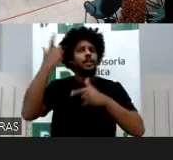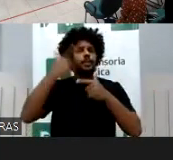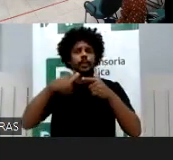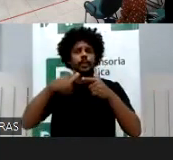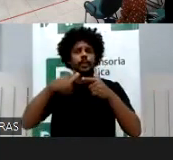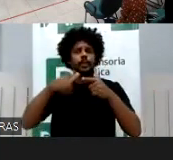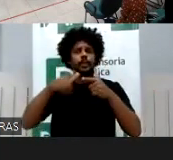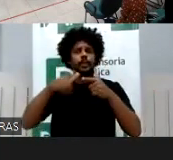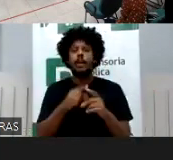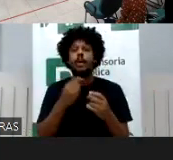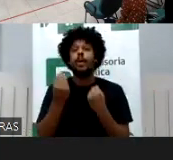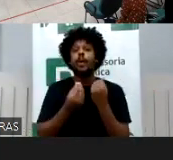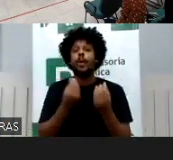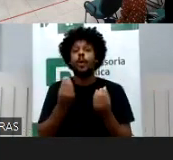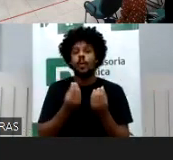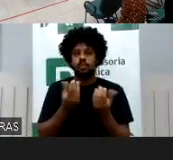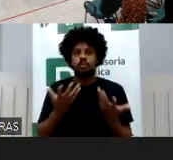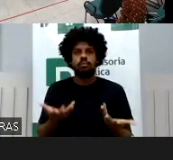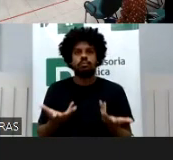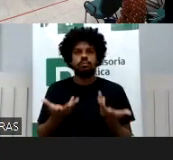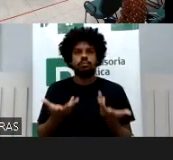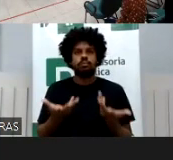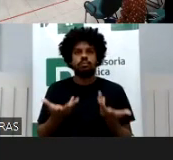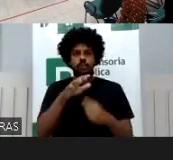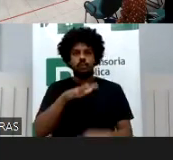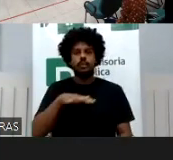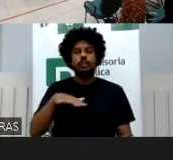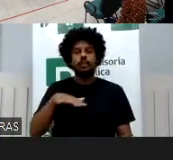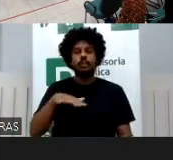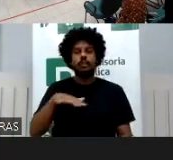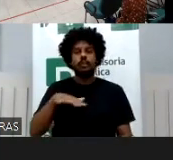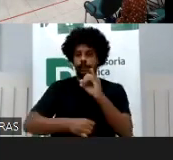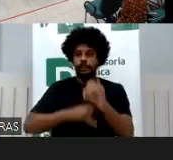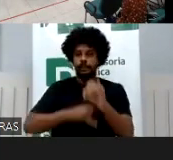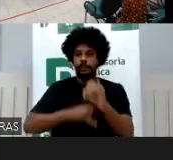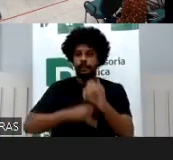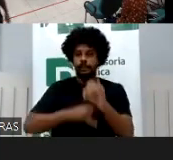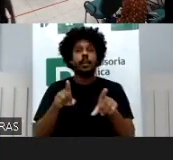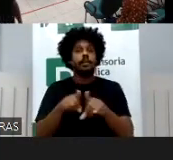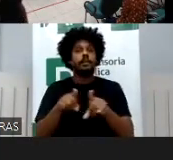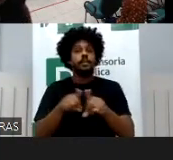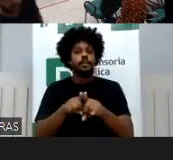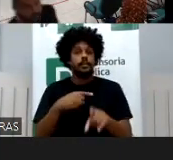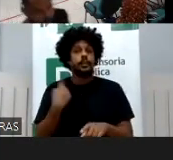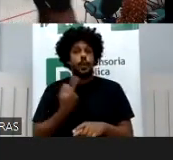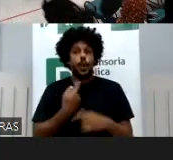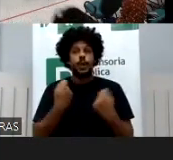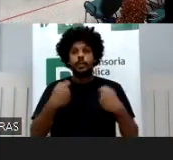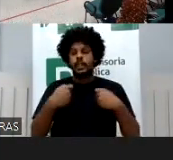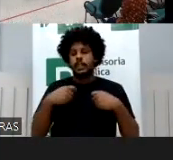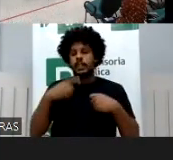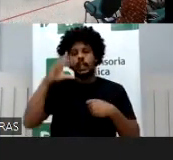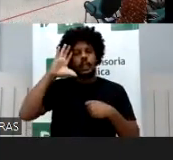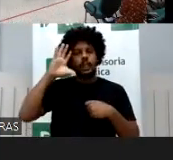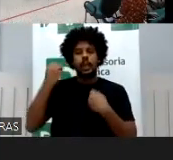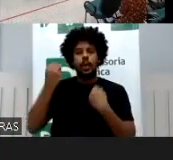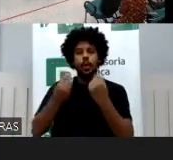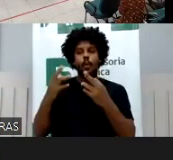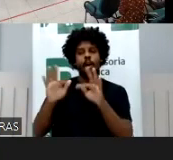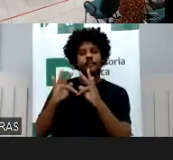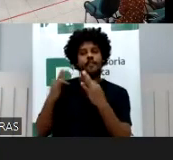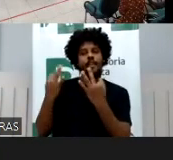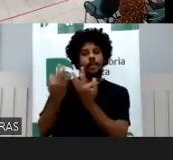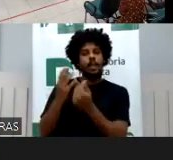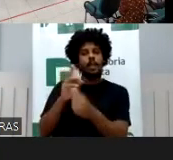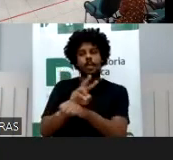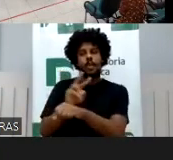aprimoramento do ambiente digital, dessas discussões e do que nos compete aí, que é o exercício das parentalidades no mundo que a gente vive, tá?